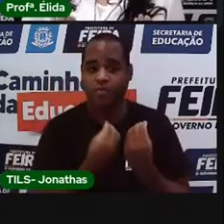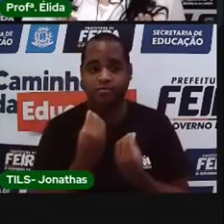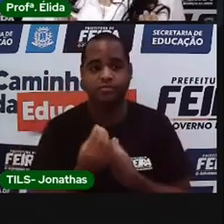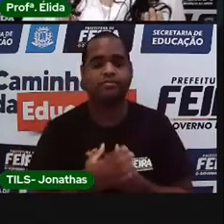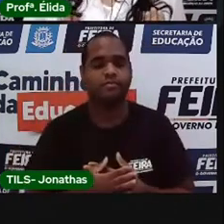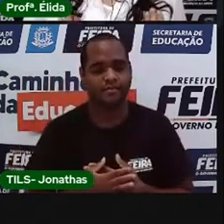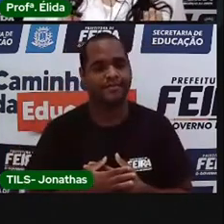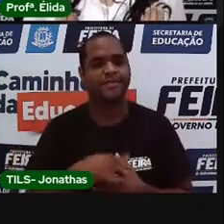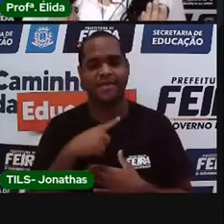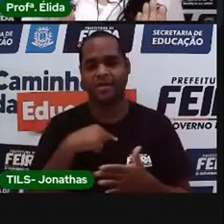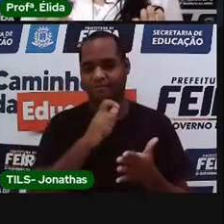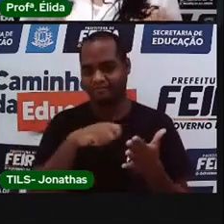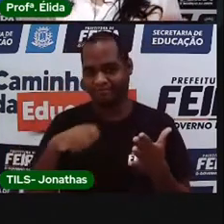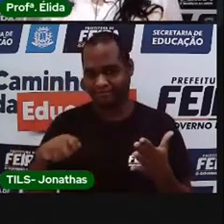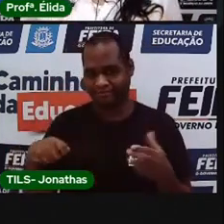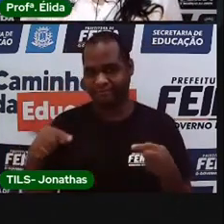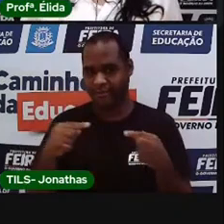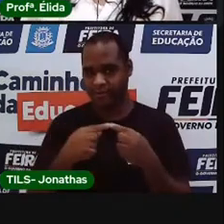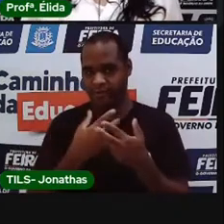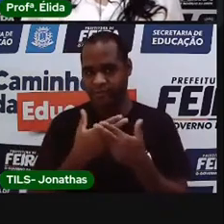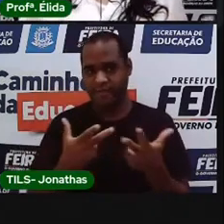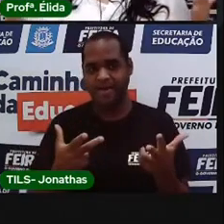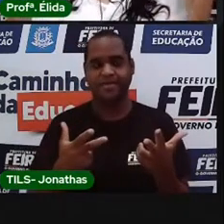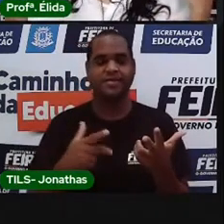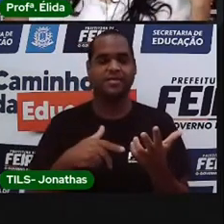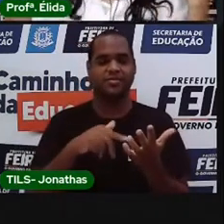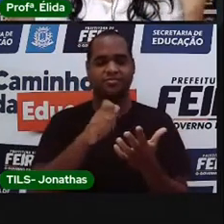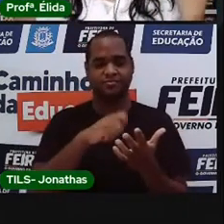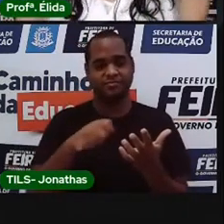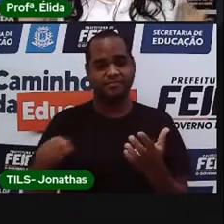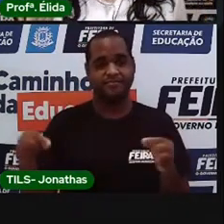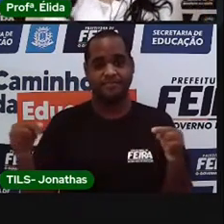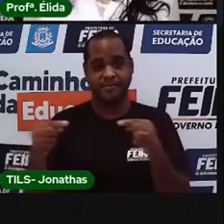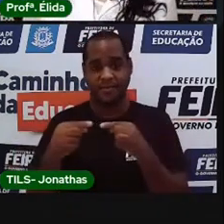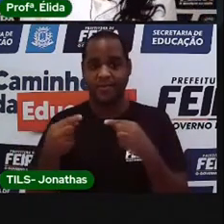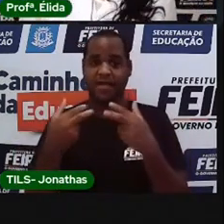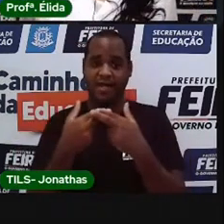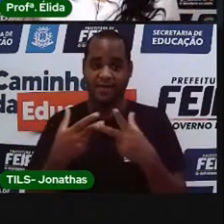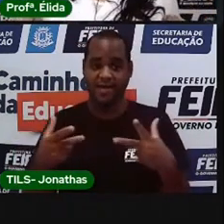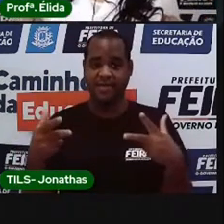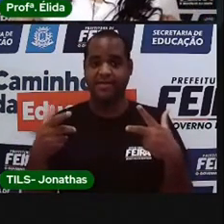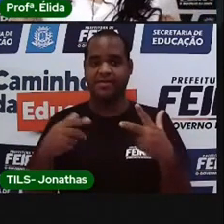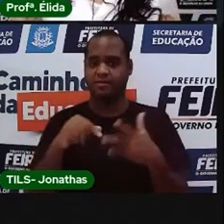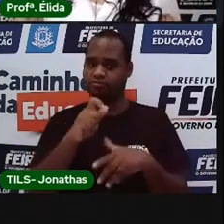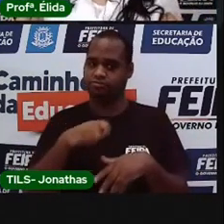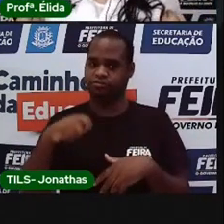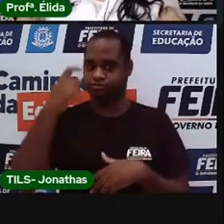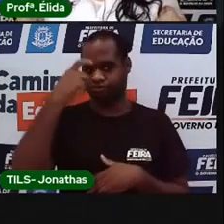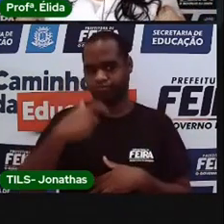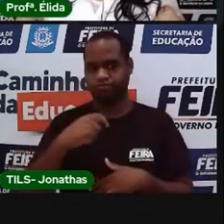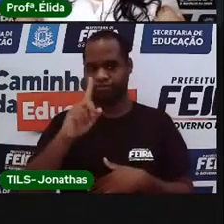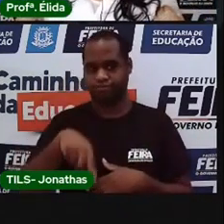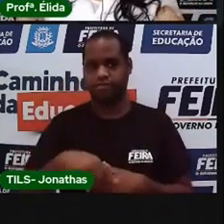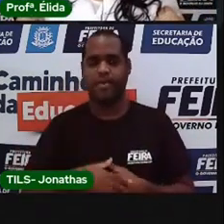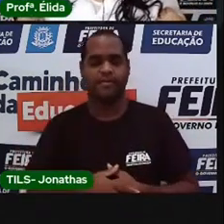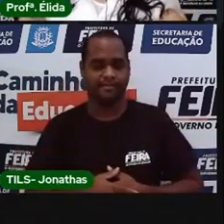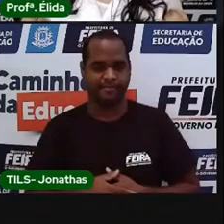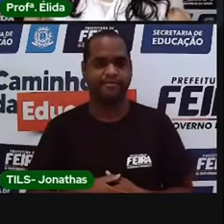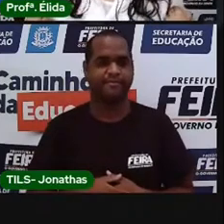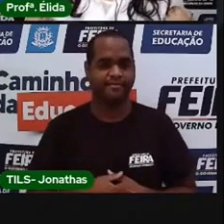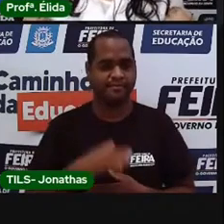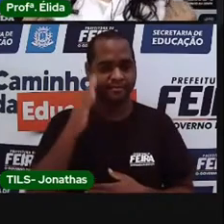Então, se eu for escrever um bilhete desenhado, tem que ser com as minhas características. Entendeu?